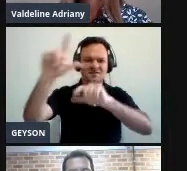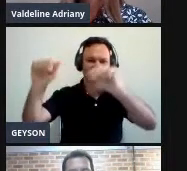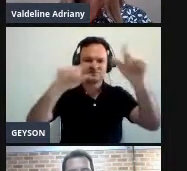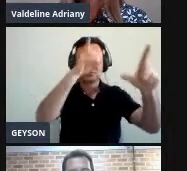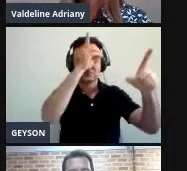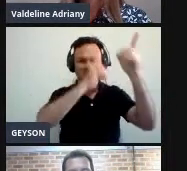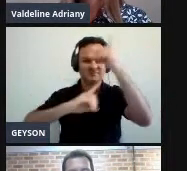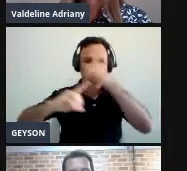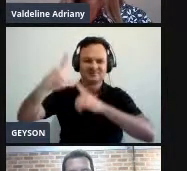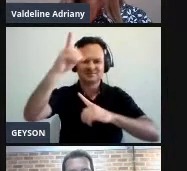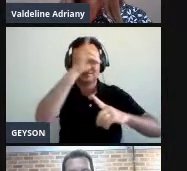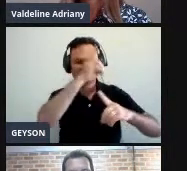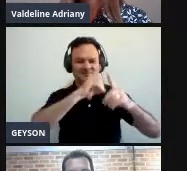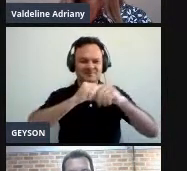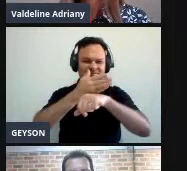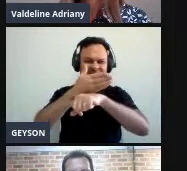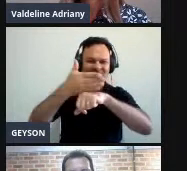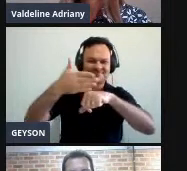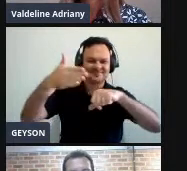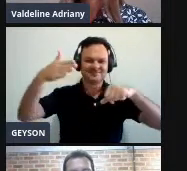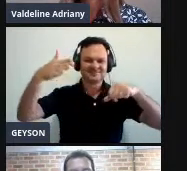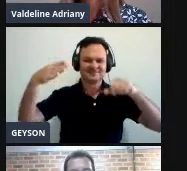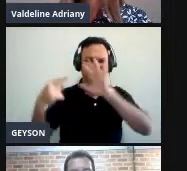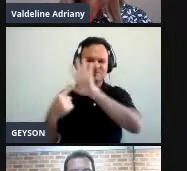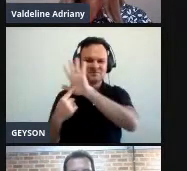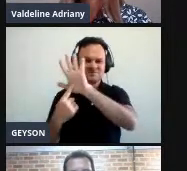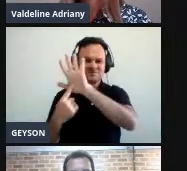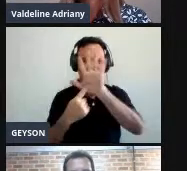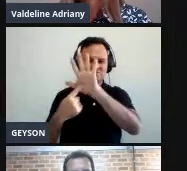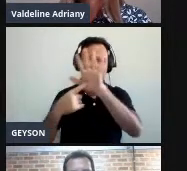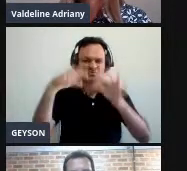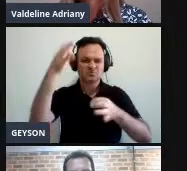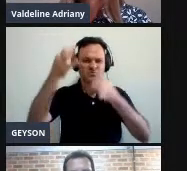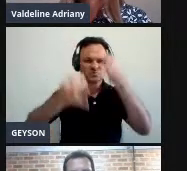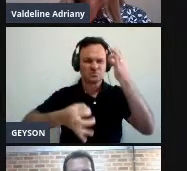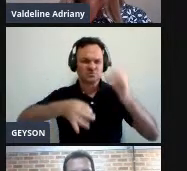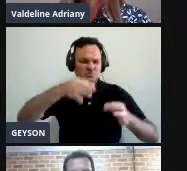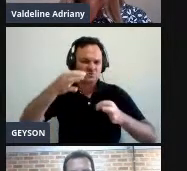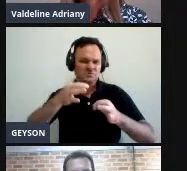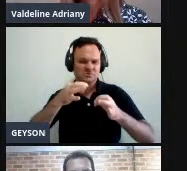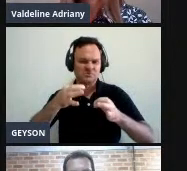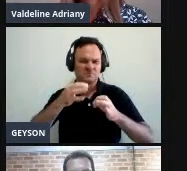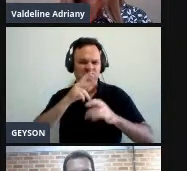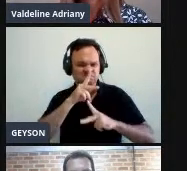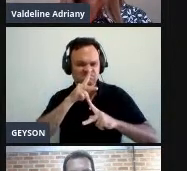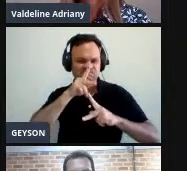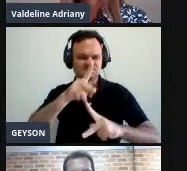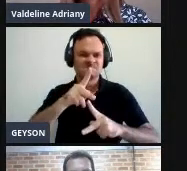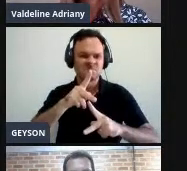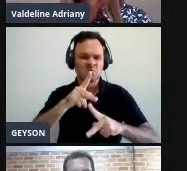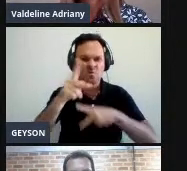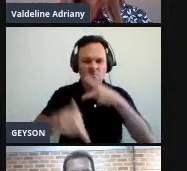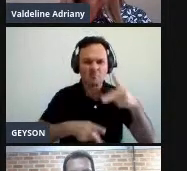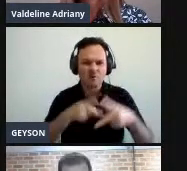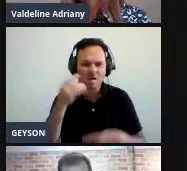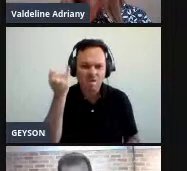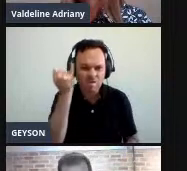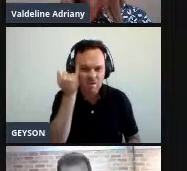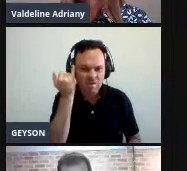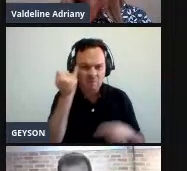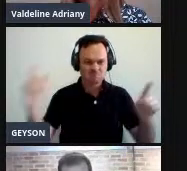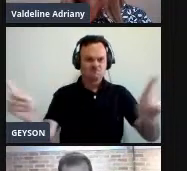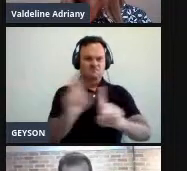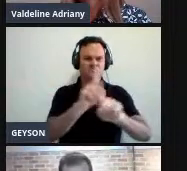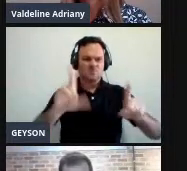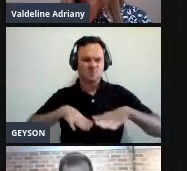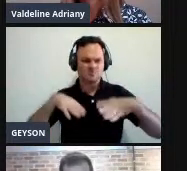passado Mas sempre da justiça clava forte Verás que o filho teu não pode